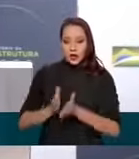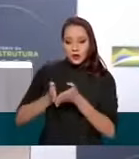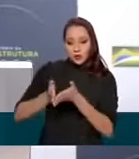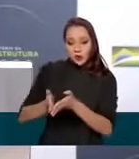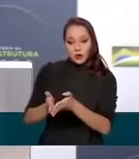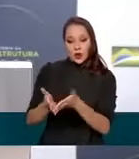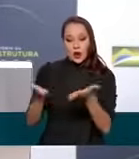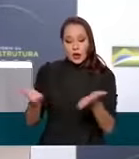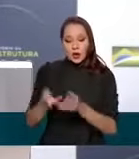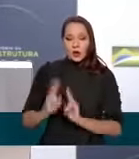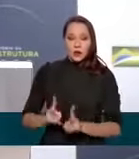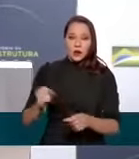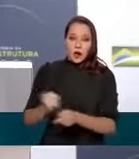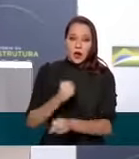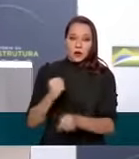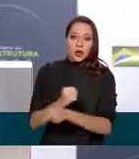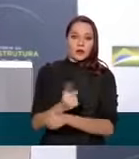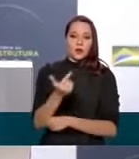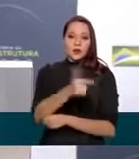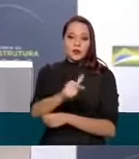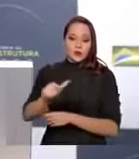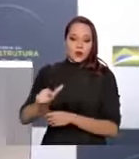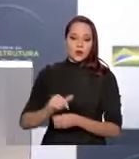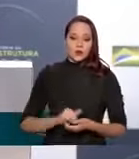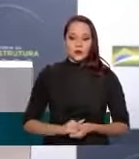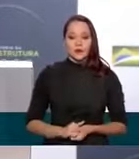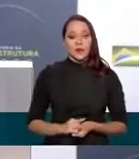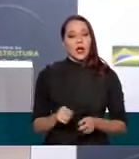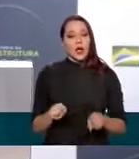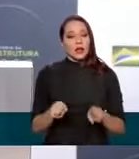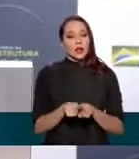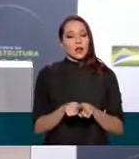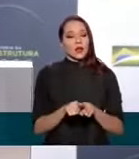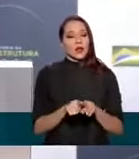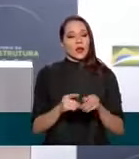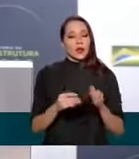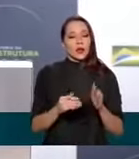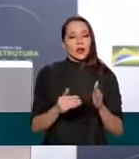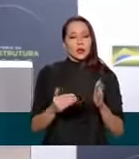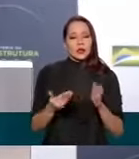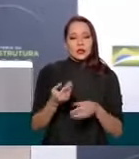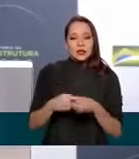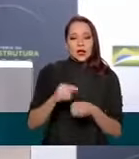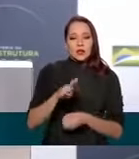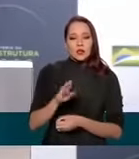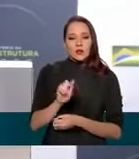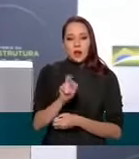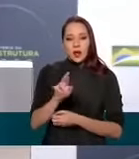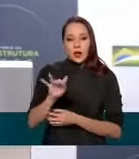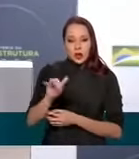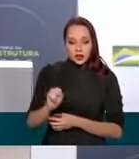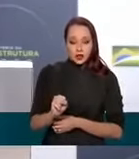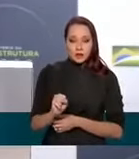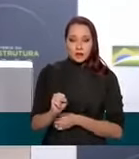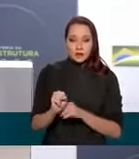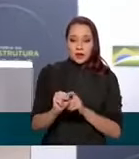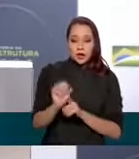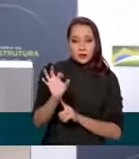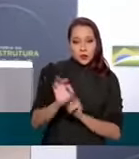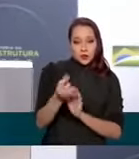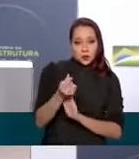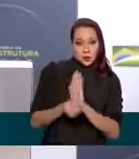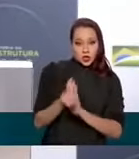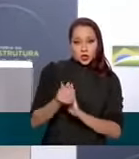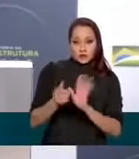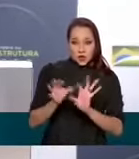seguindo com a obra dos outros segmentos, até barreiras, e já estamos projetando que uma parte das outorgas